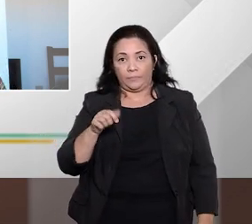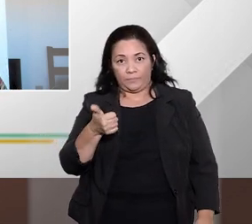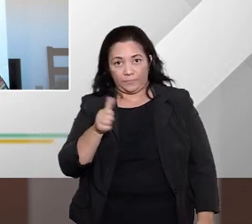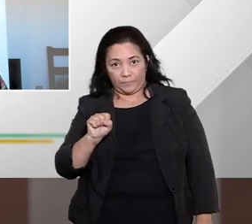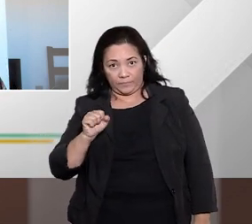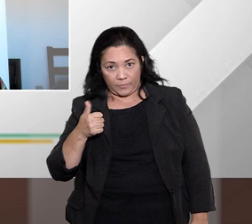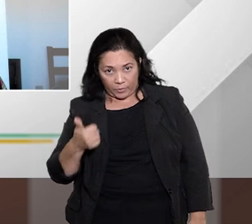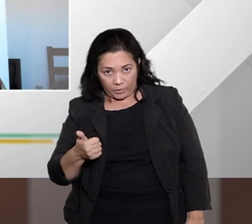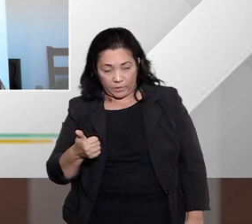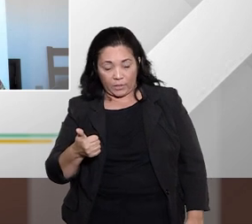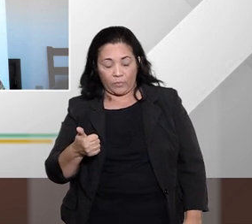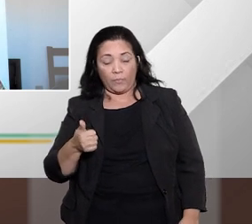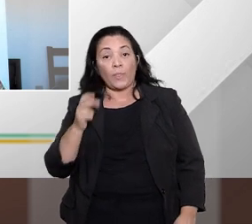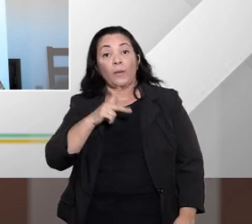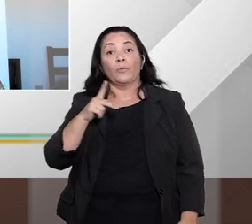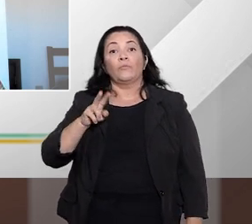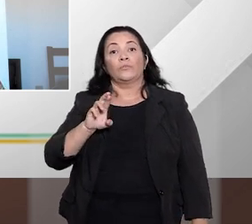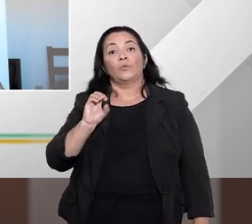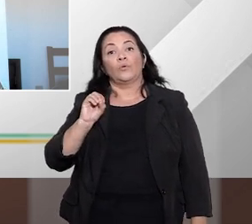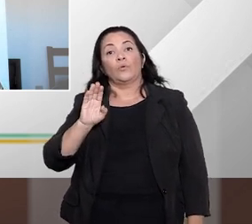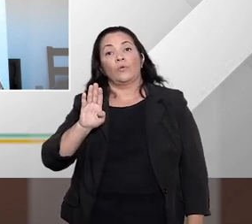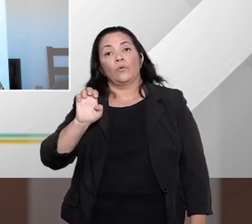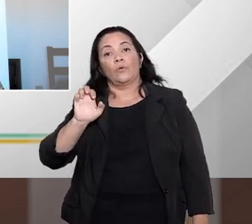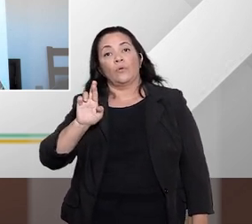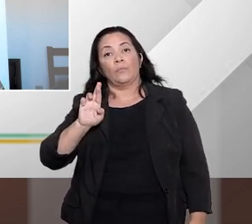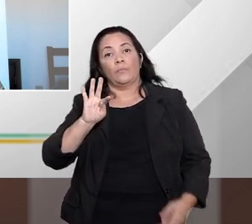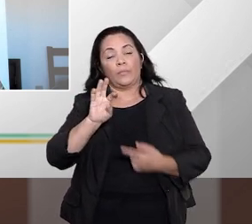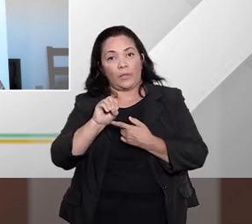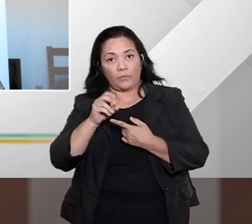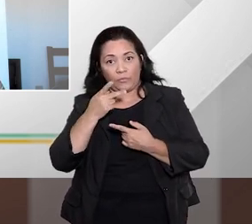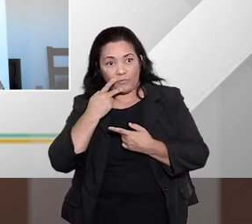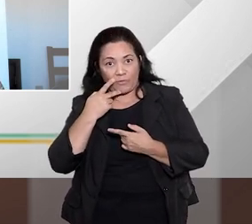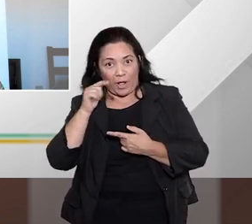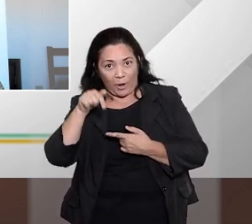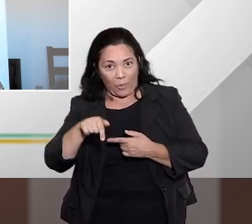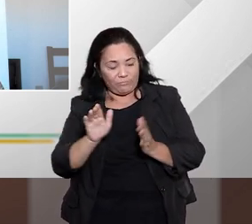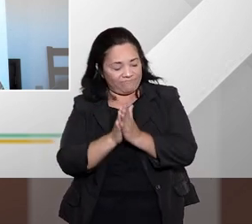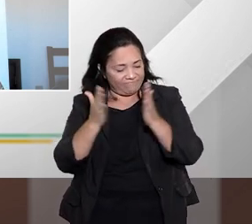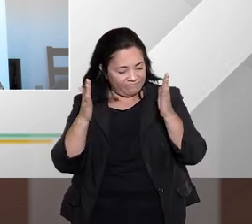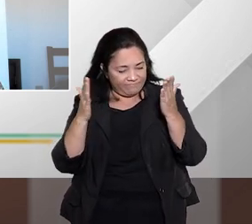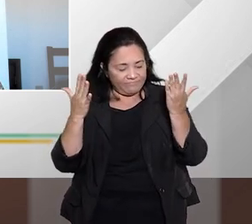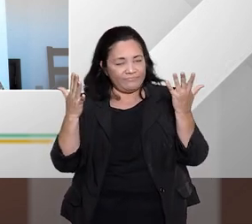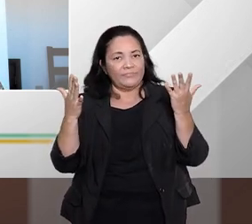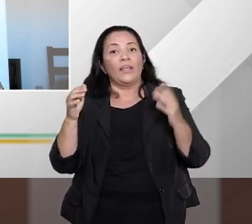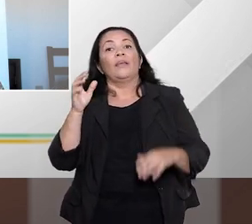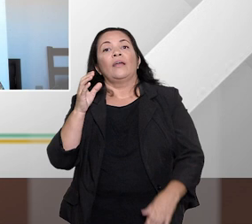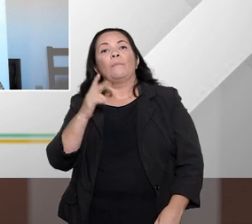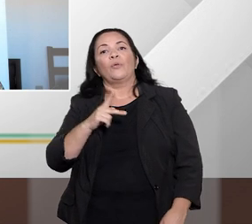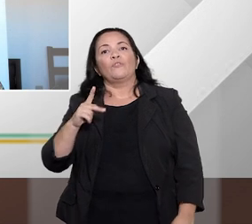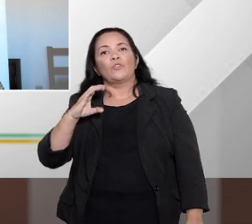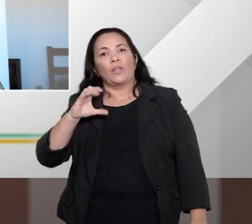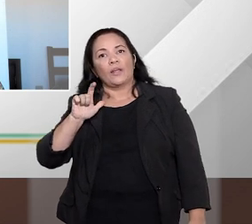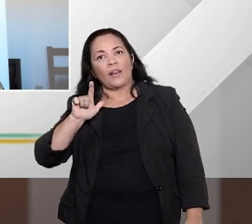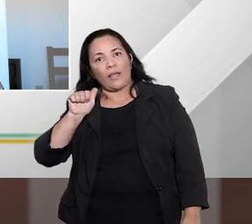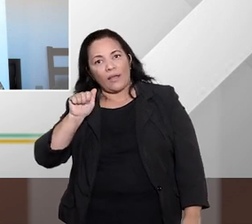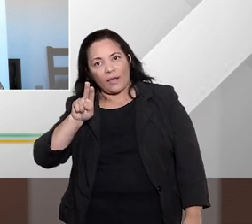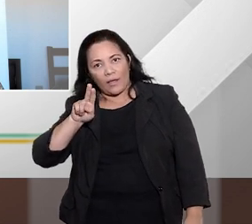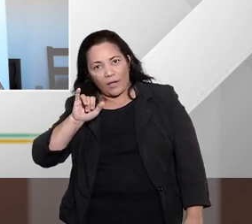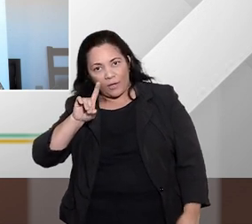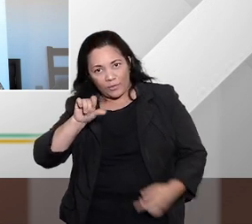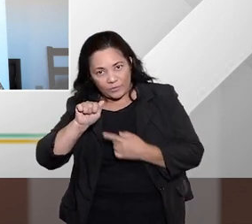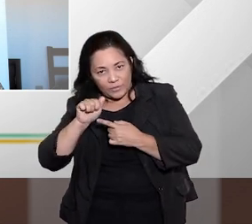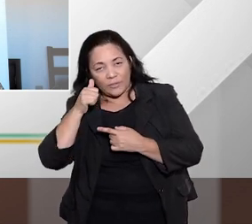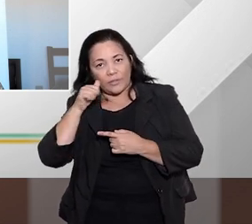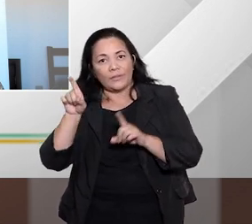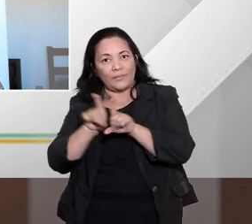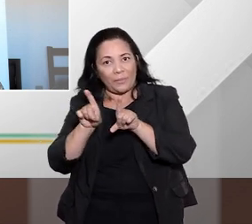.181. O professor Roberto até mencionou aí e com todo louvor, eu repito, a professora Cláudia Lima Marques, ela é